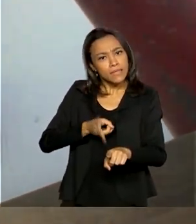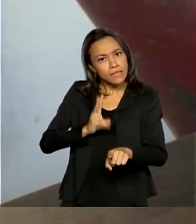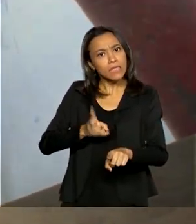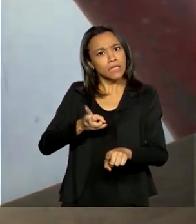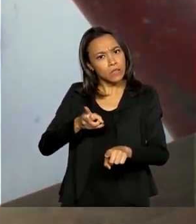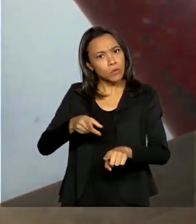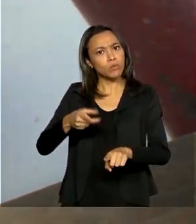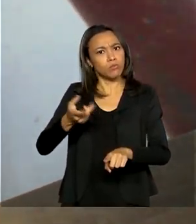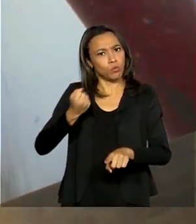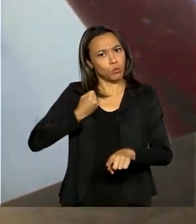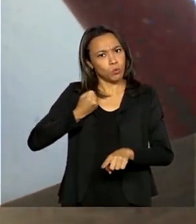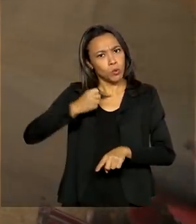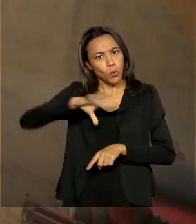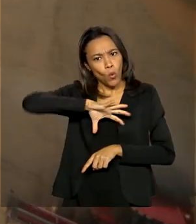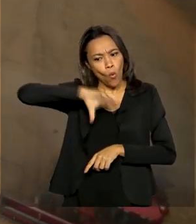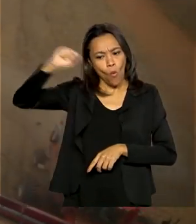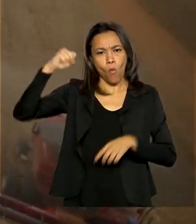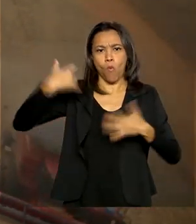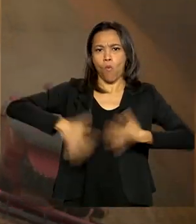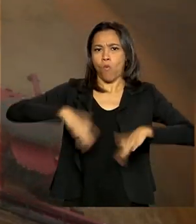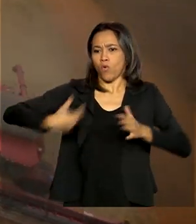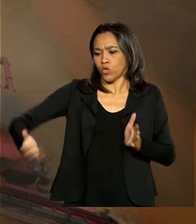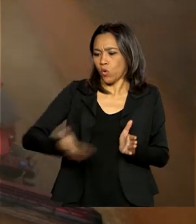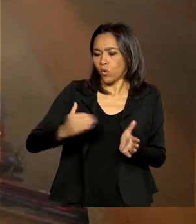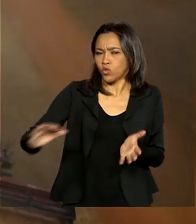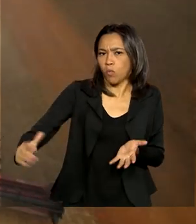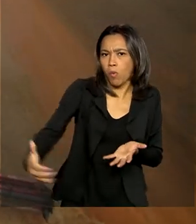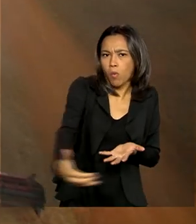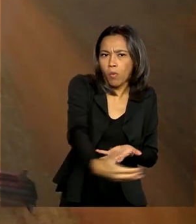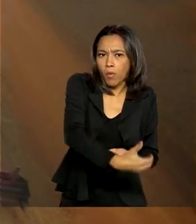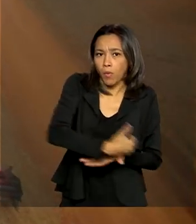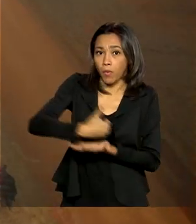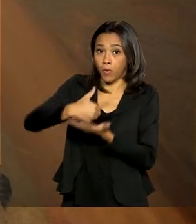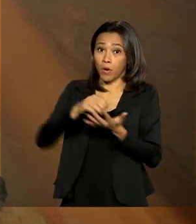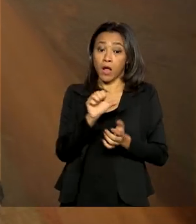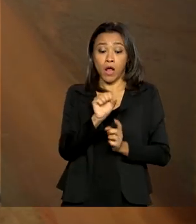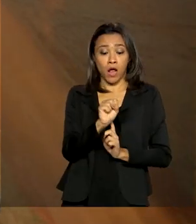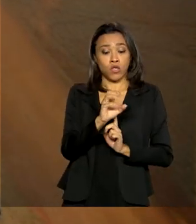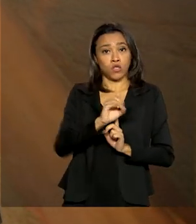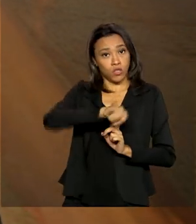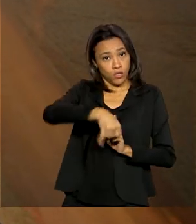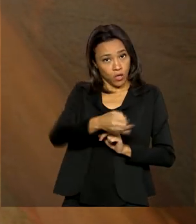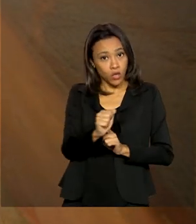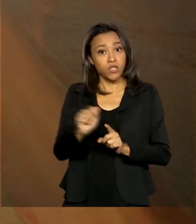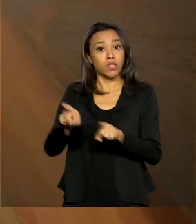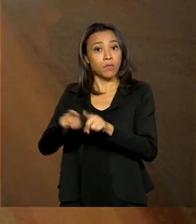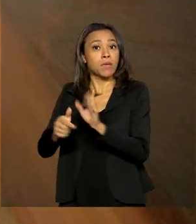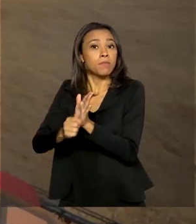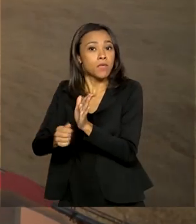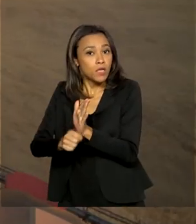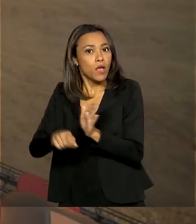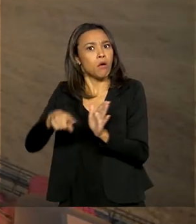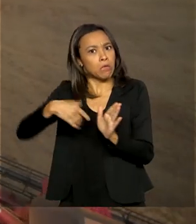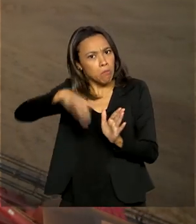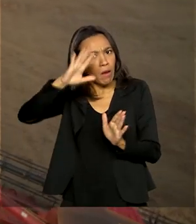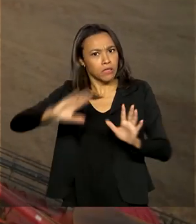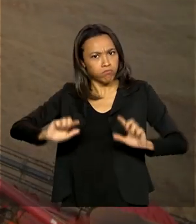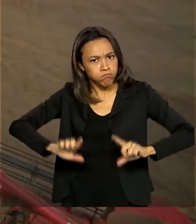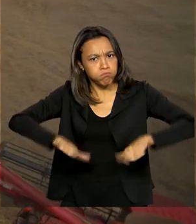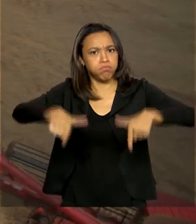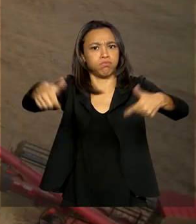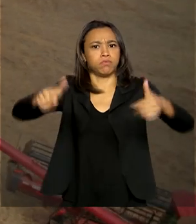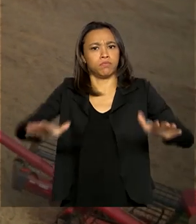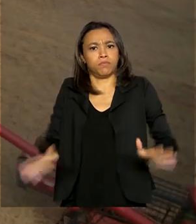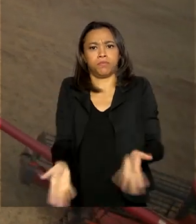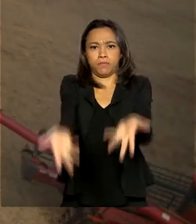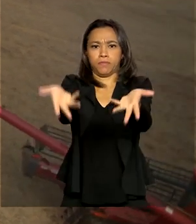recordes de colheita. A soja e o milho são os produtos que impulsionam o resultado. O IBGE também